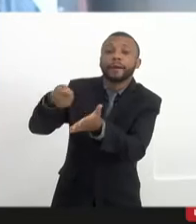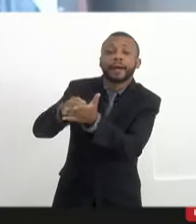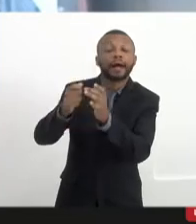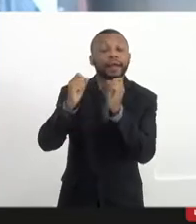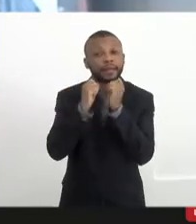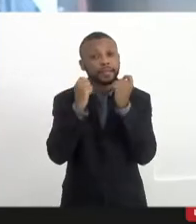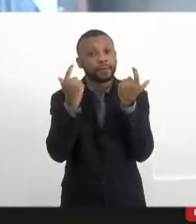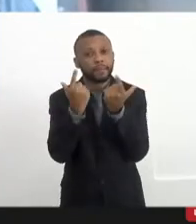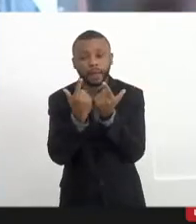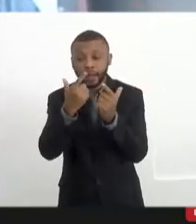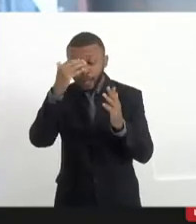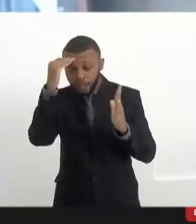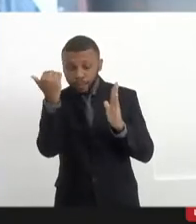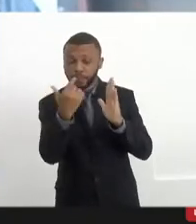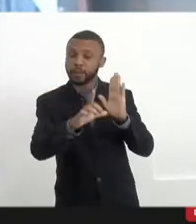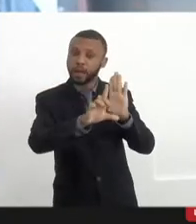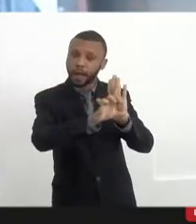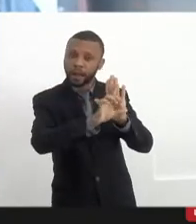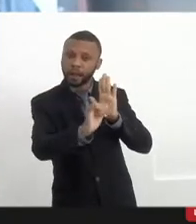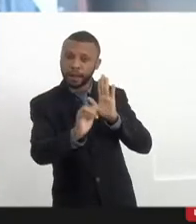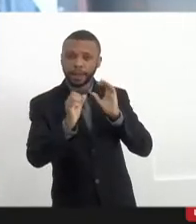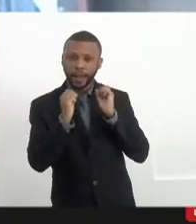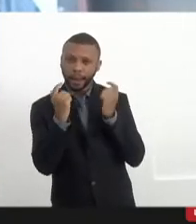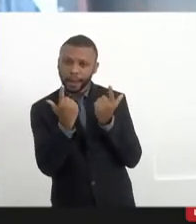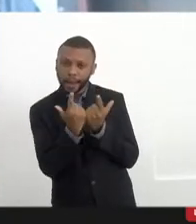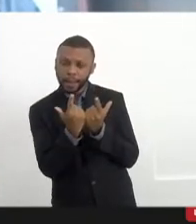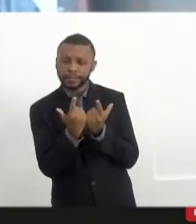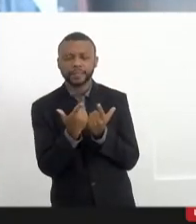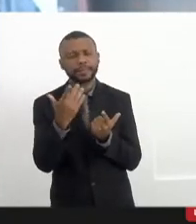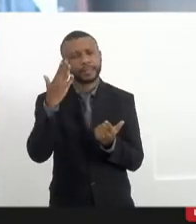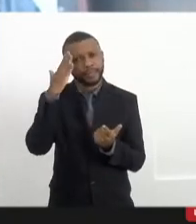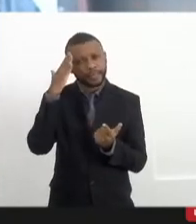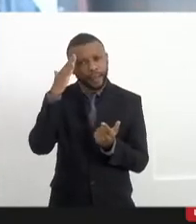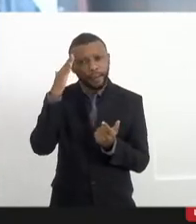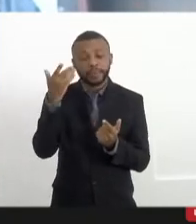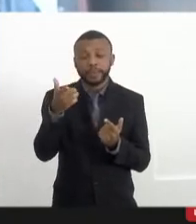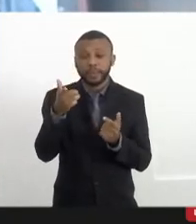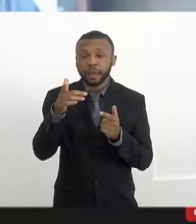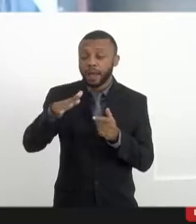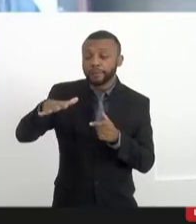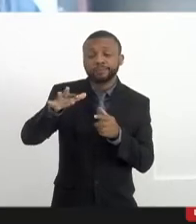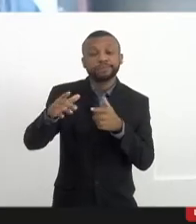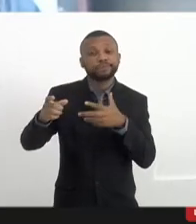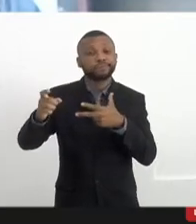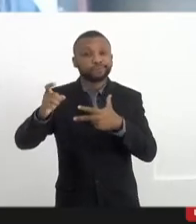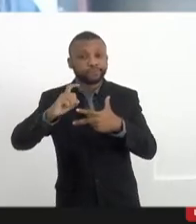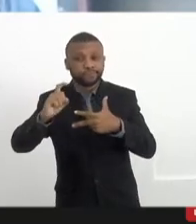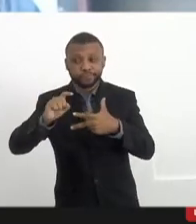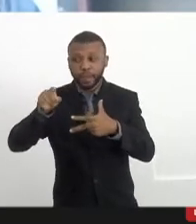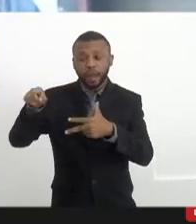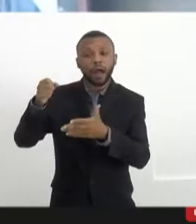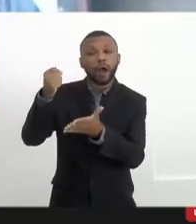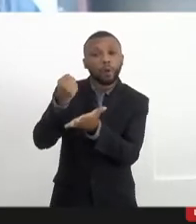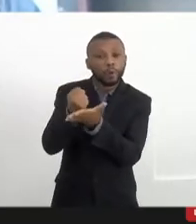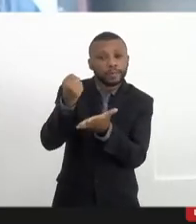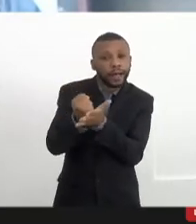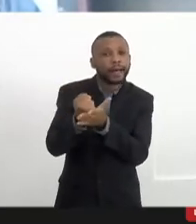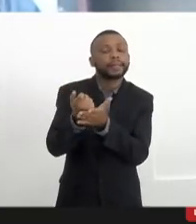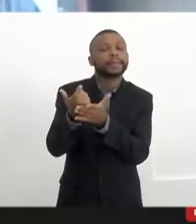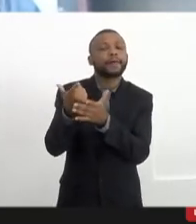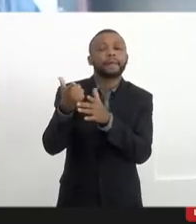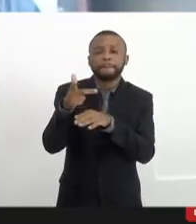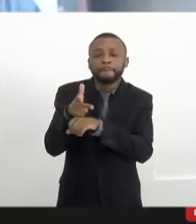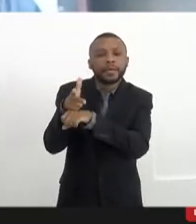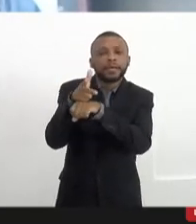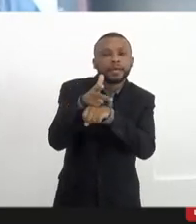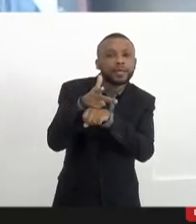também, embora de forma má modesta que o Executivo, contrata mídias, contrata mídias,